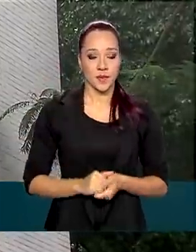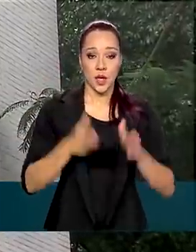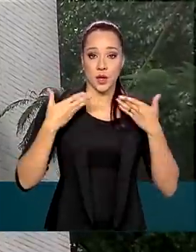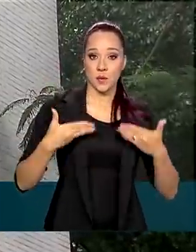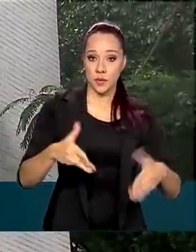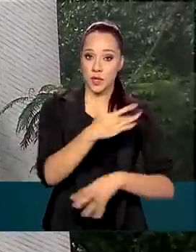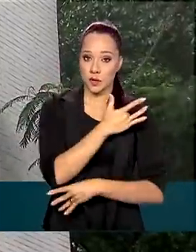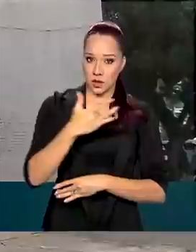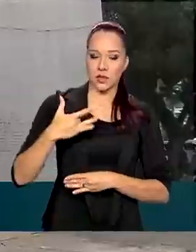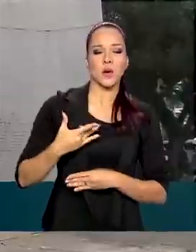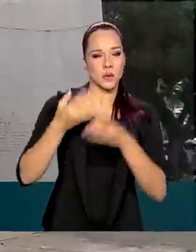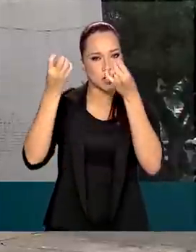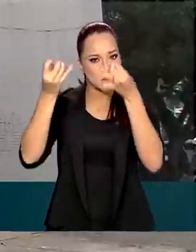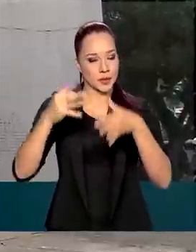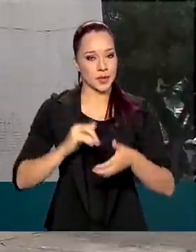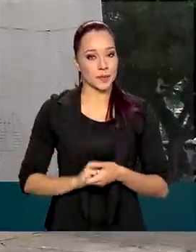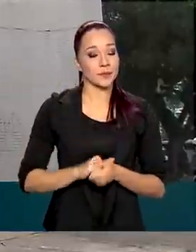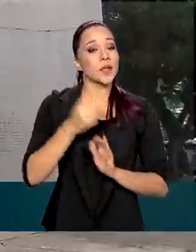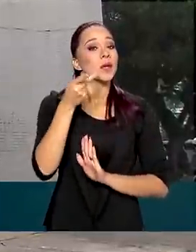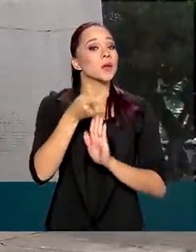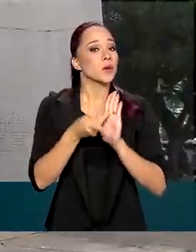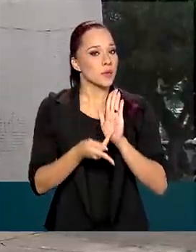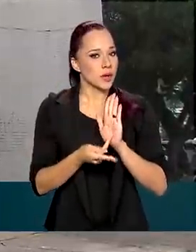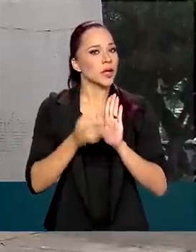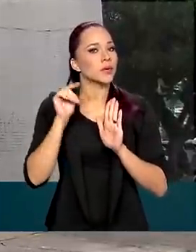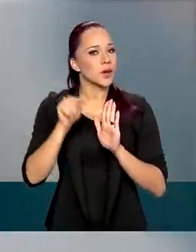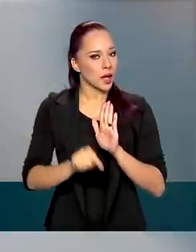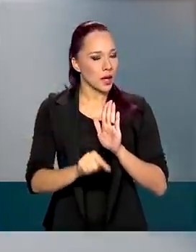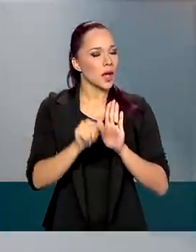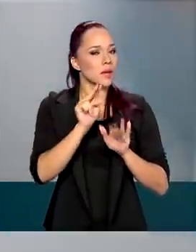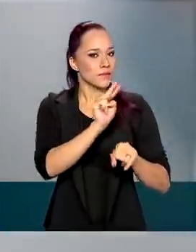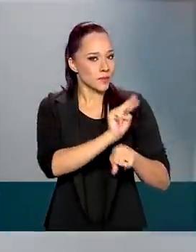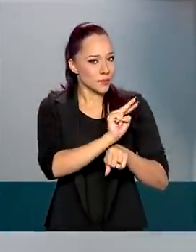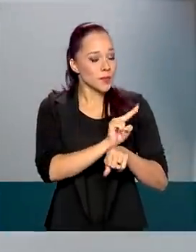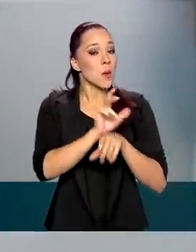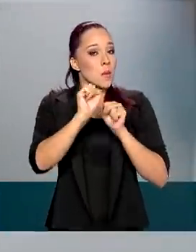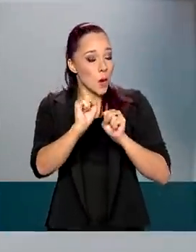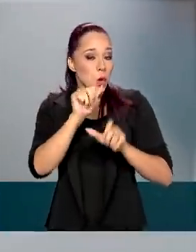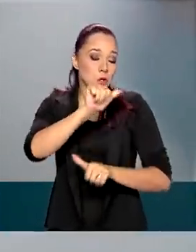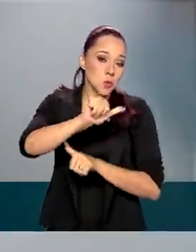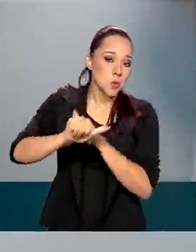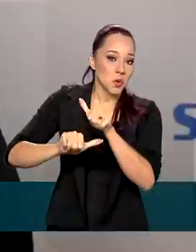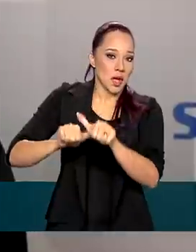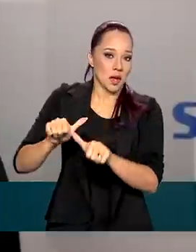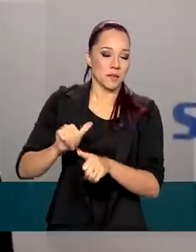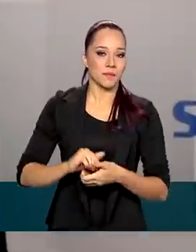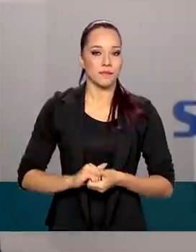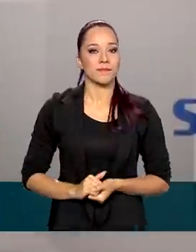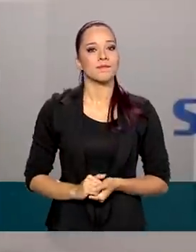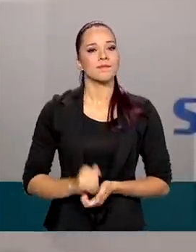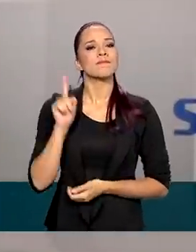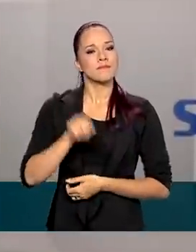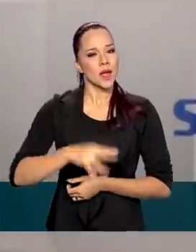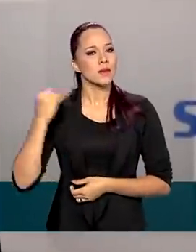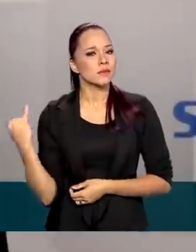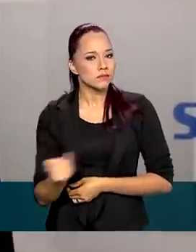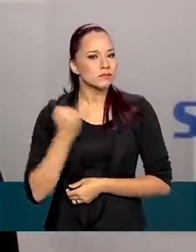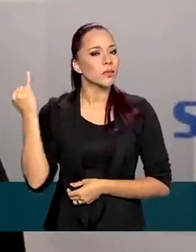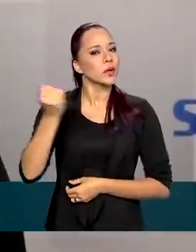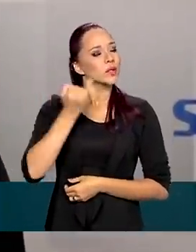Ministério da Saúde ressalta que o plano é preliminar e pode sofrer alterações. É fundamental